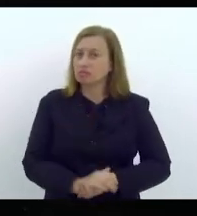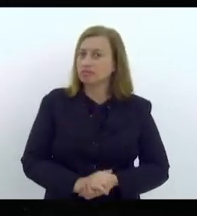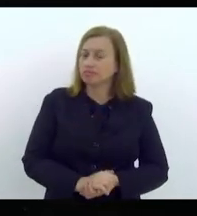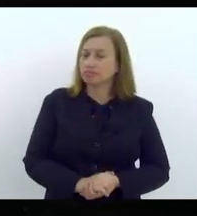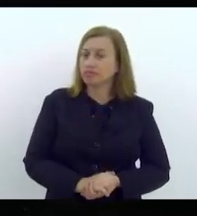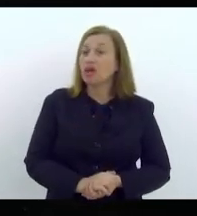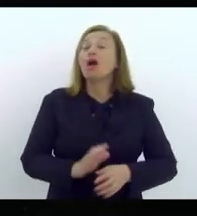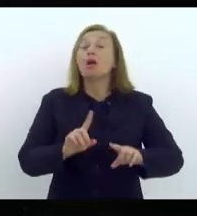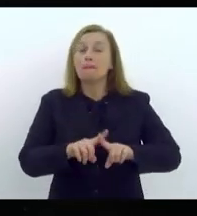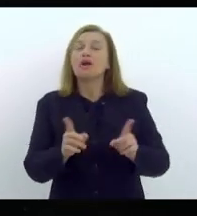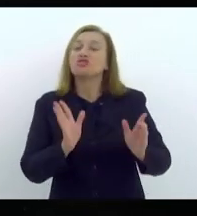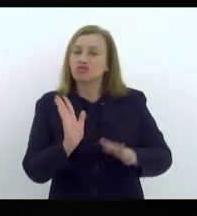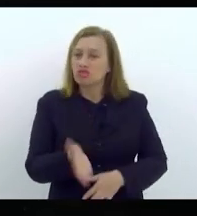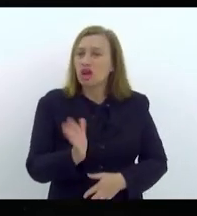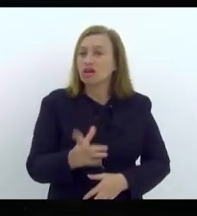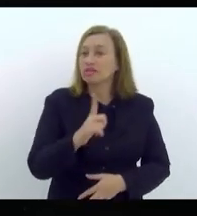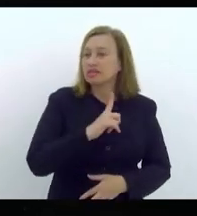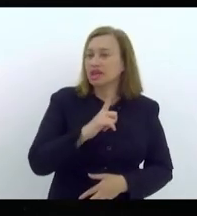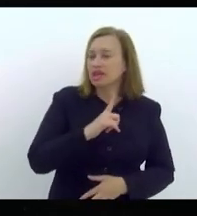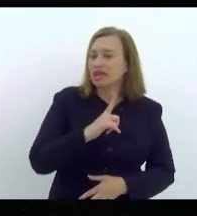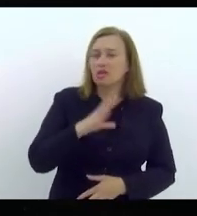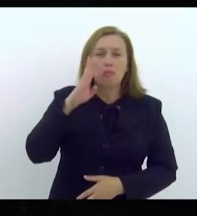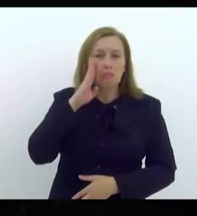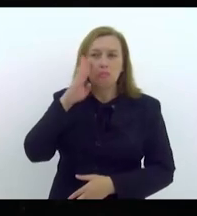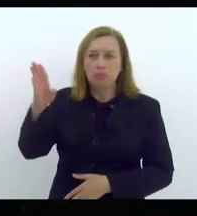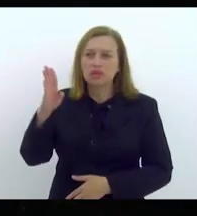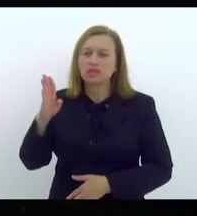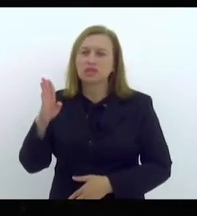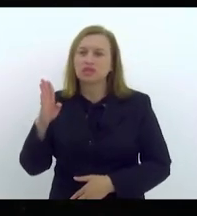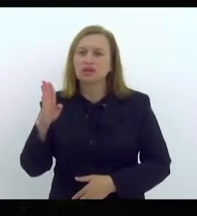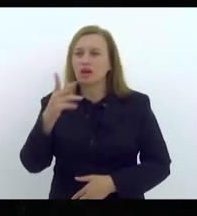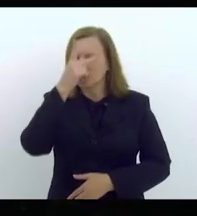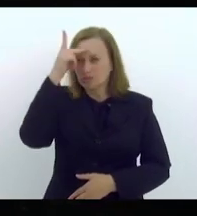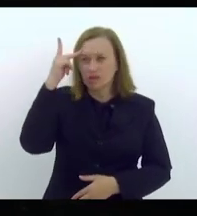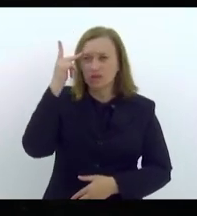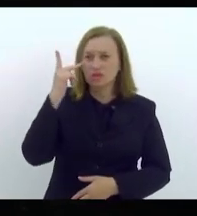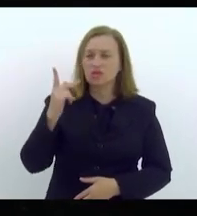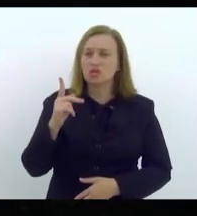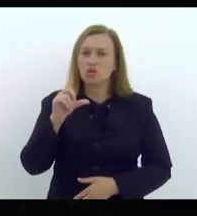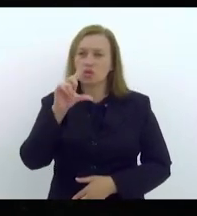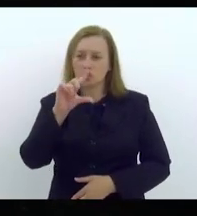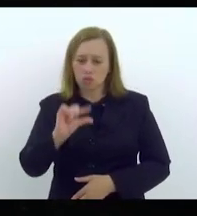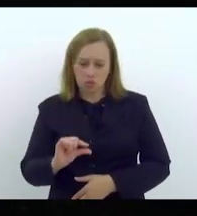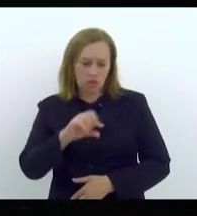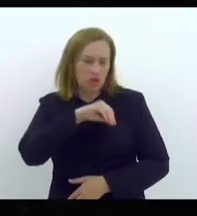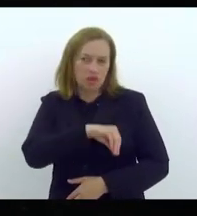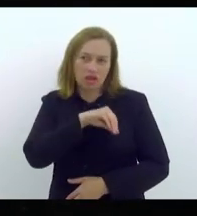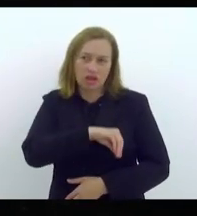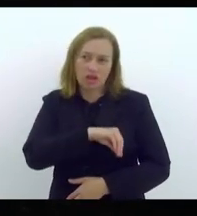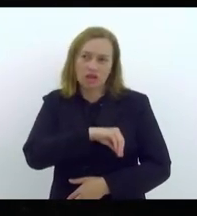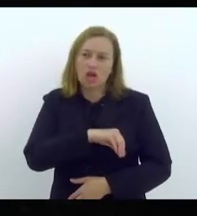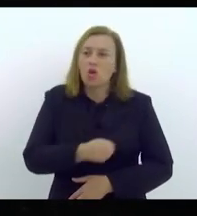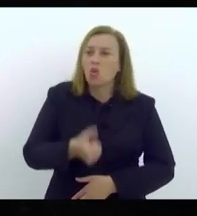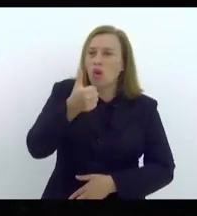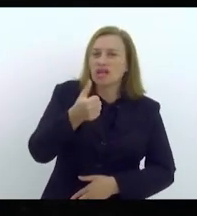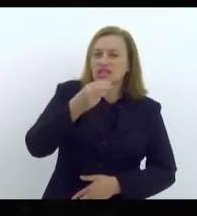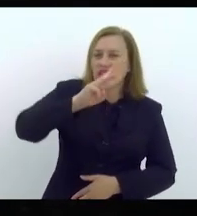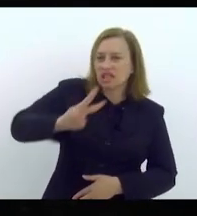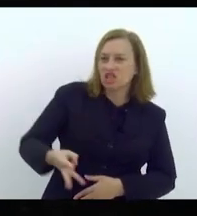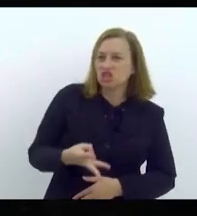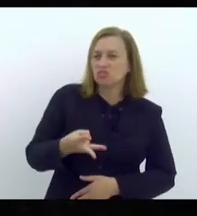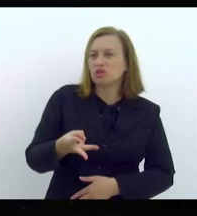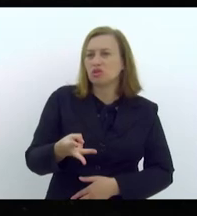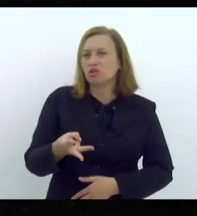mas a gente já tem na faixa principal das pessoas que ganham menos quase 3 milhões de pessoas já